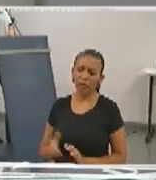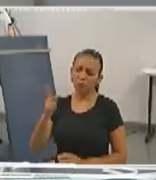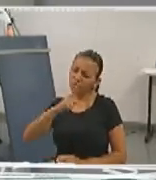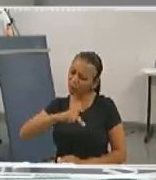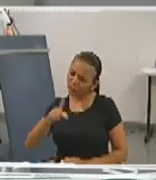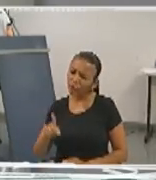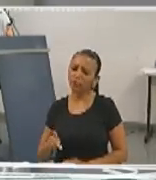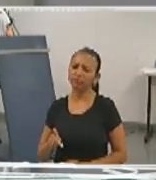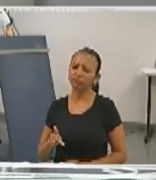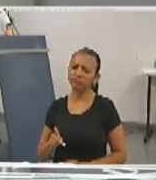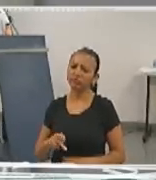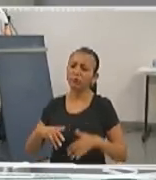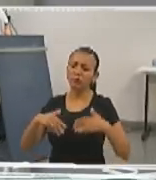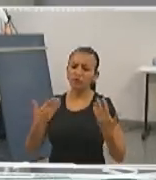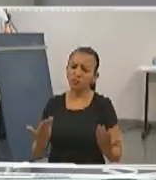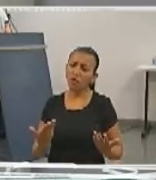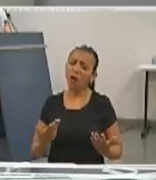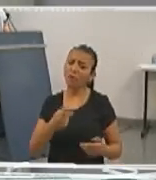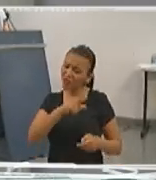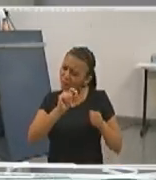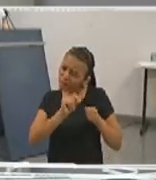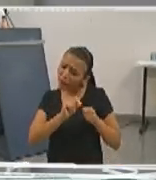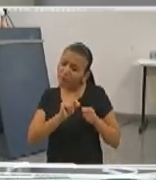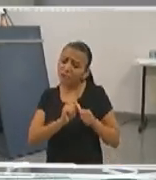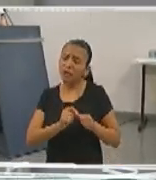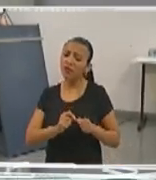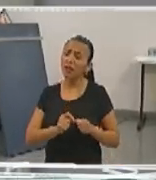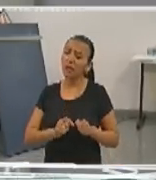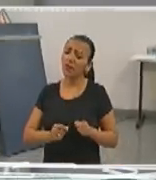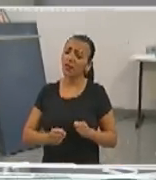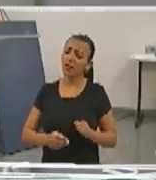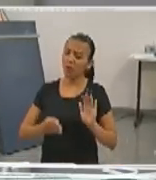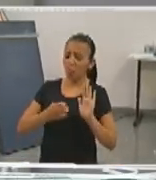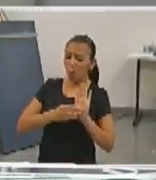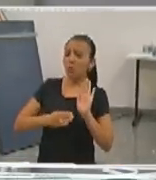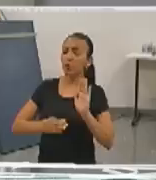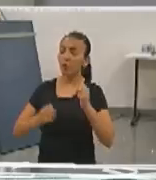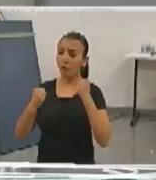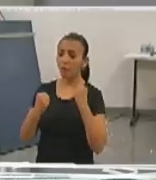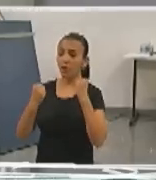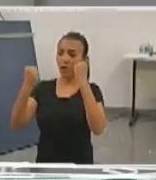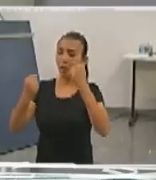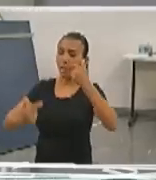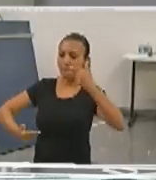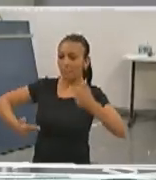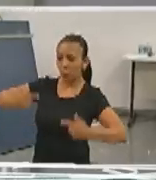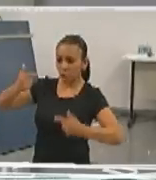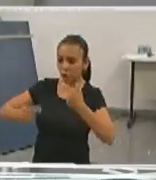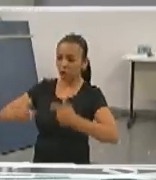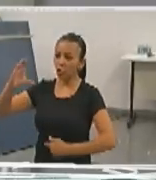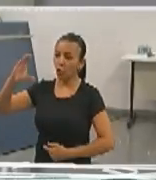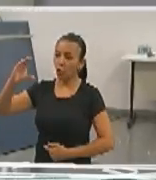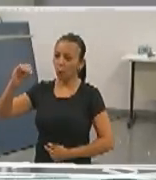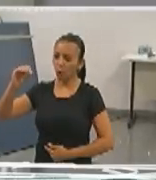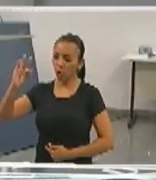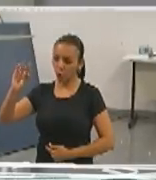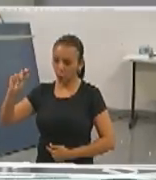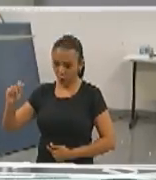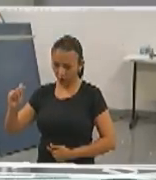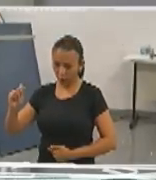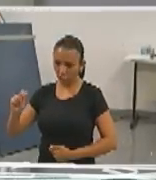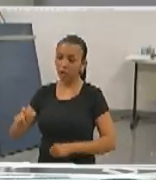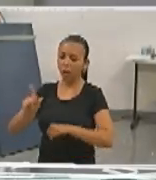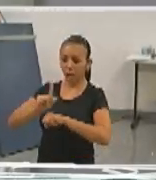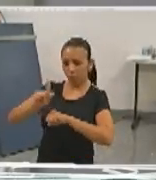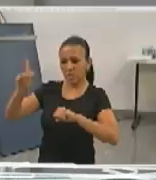Joelson, qual é a ação efetiva que o senhor propõe para o fortalecimento da política de cotas no âmbito da graduação e da